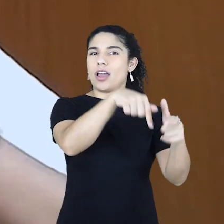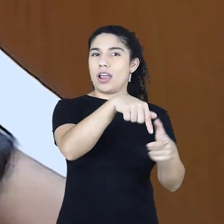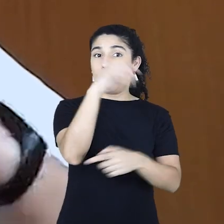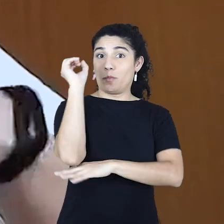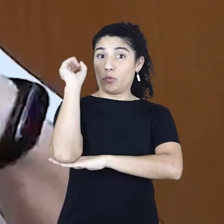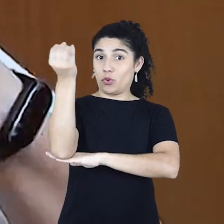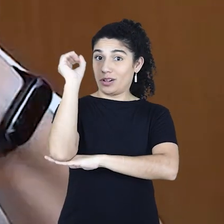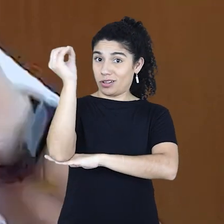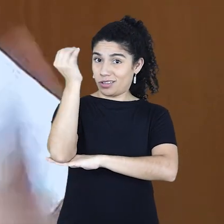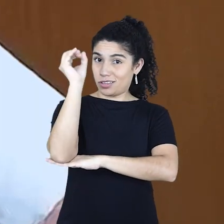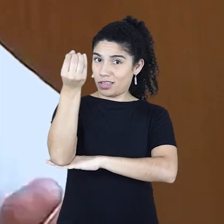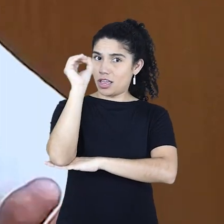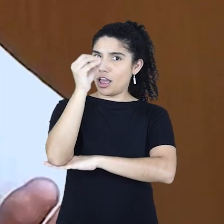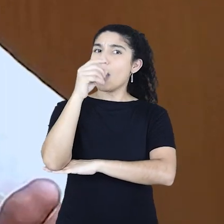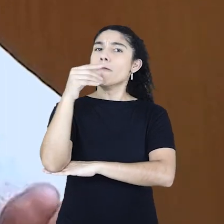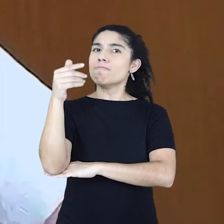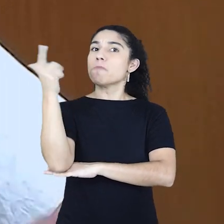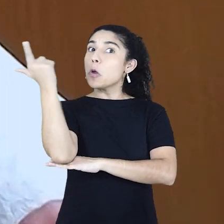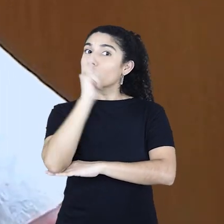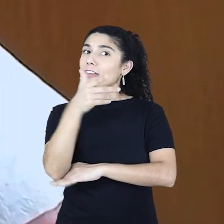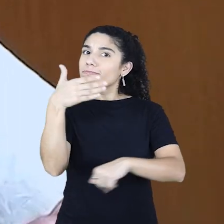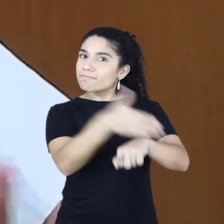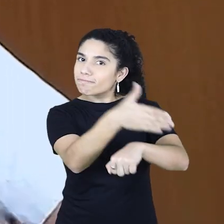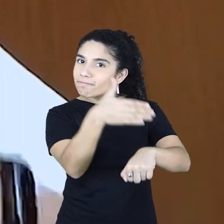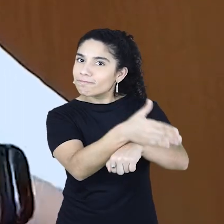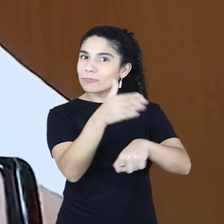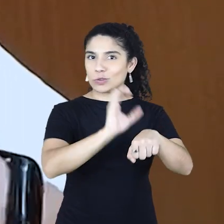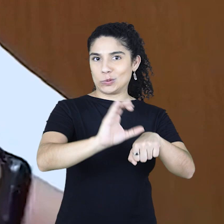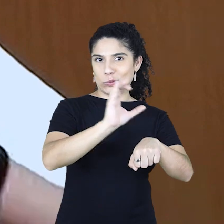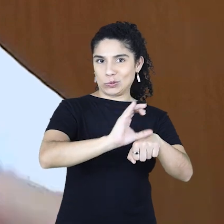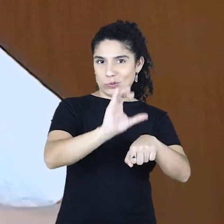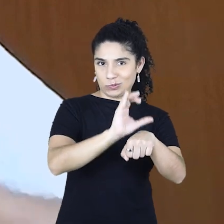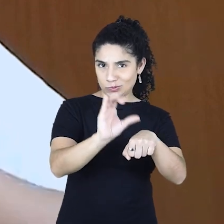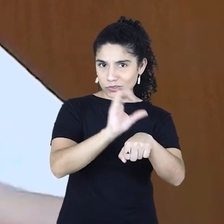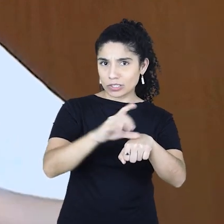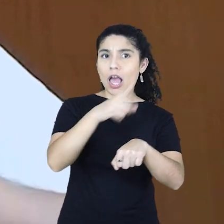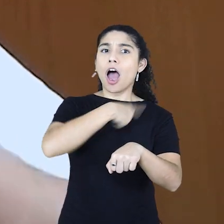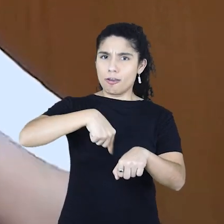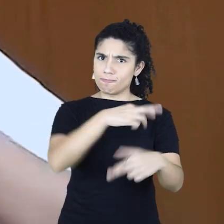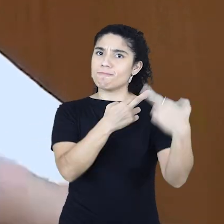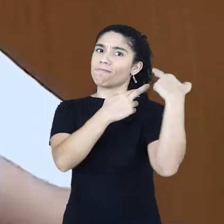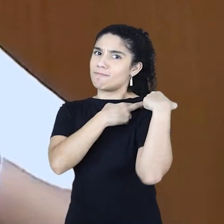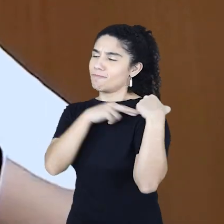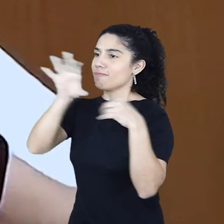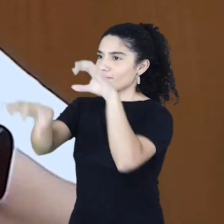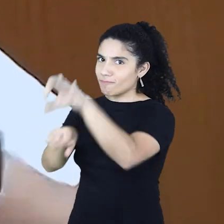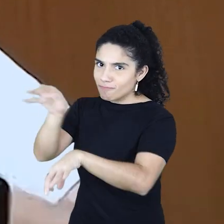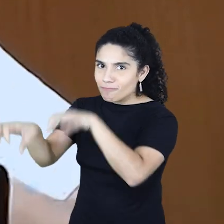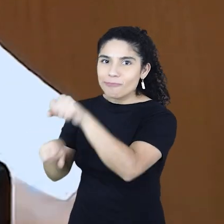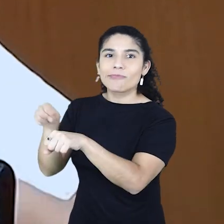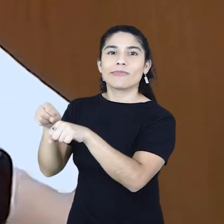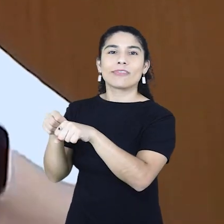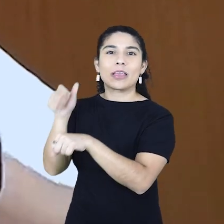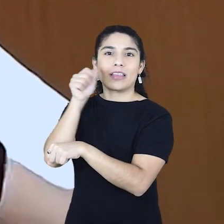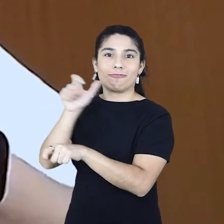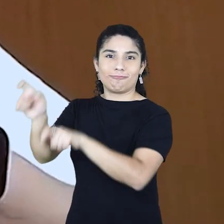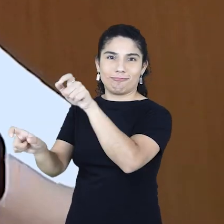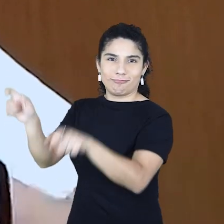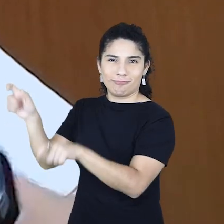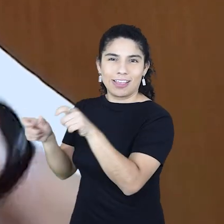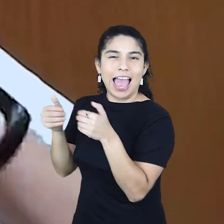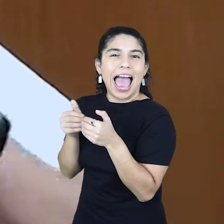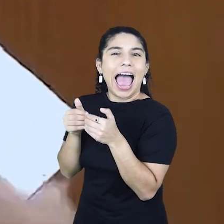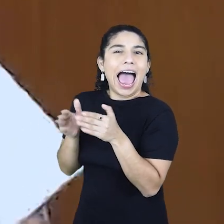Alegre conseguissem participar do curso. A gente ficava responsável, eu o Rude, buscar elas no